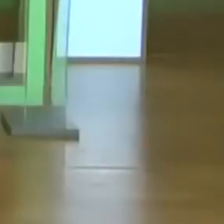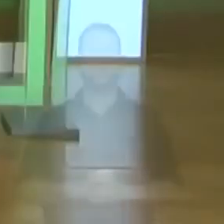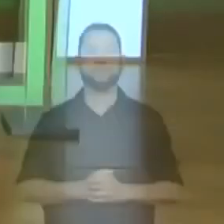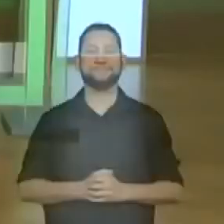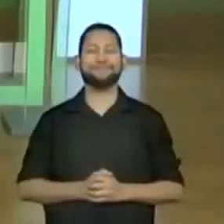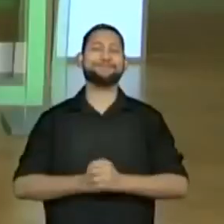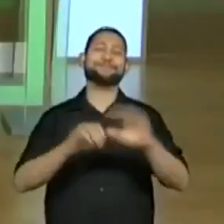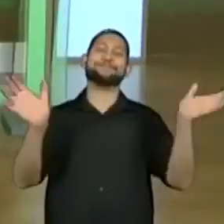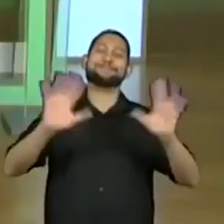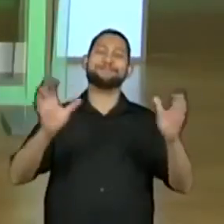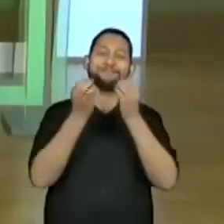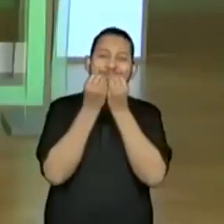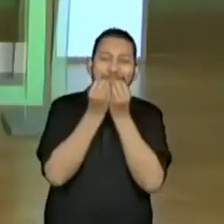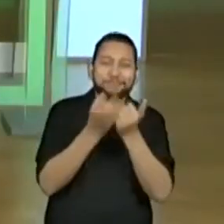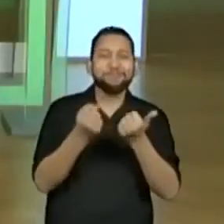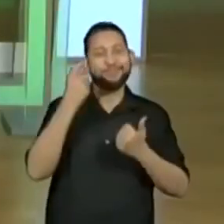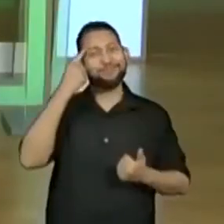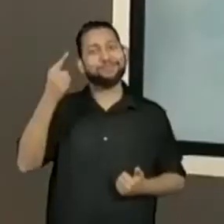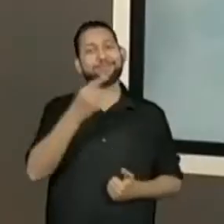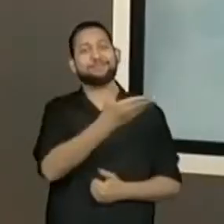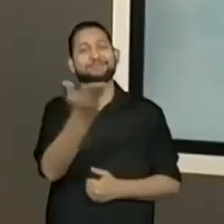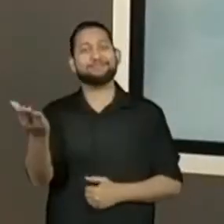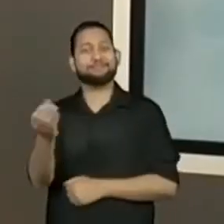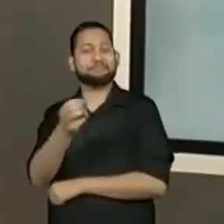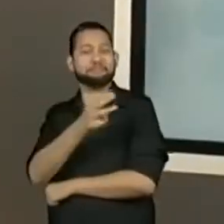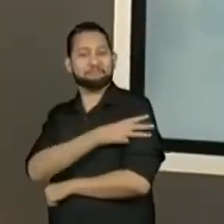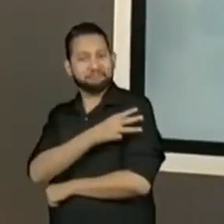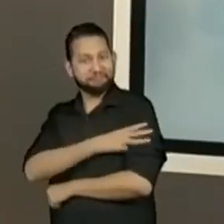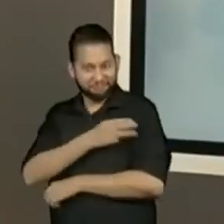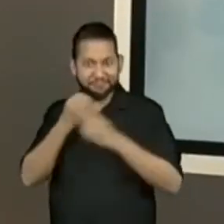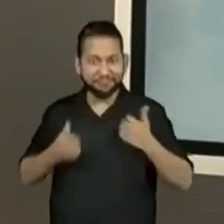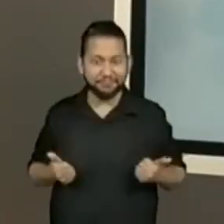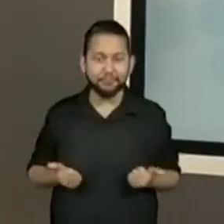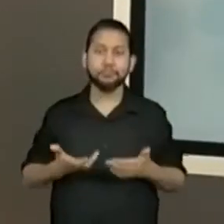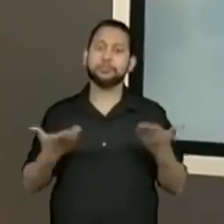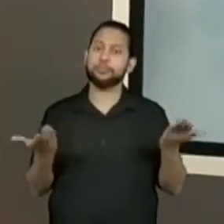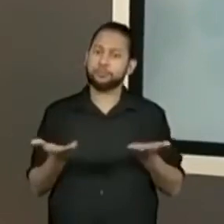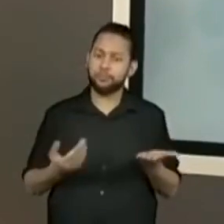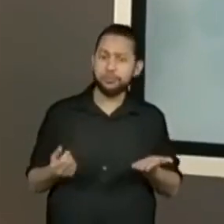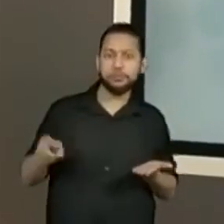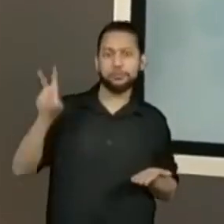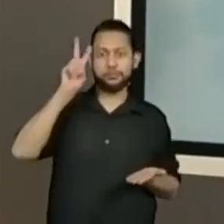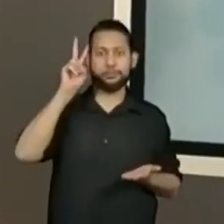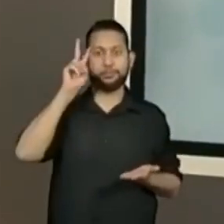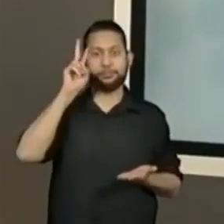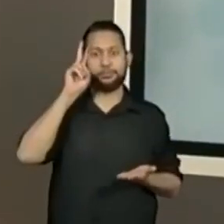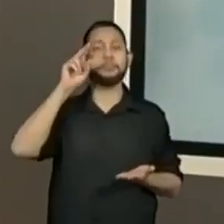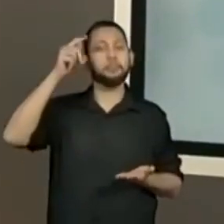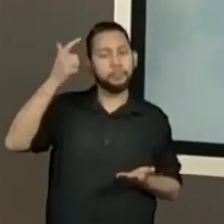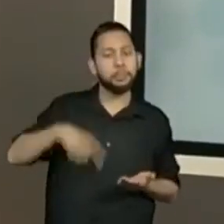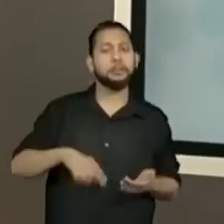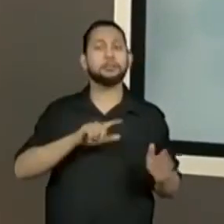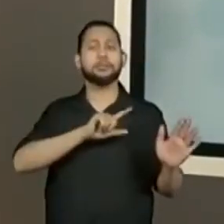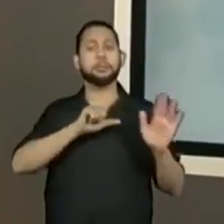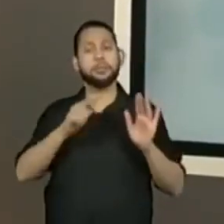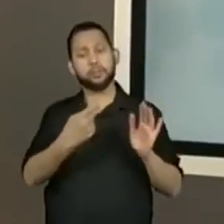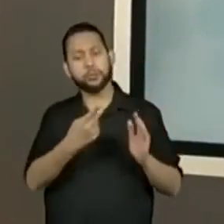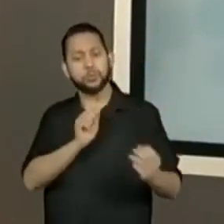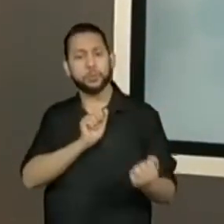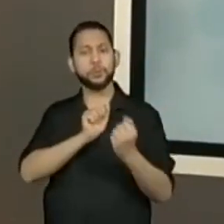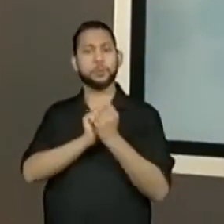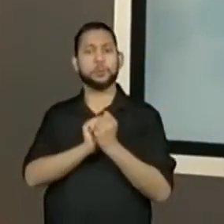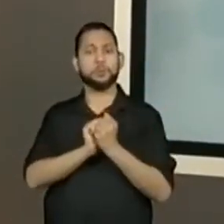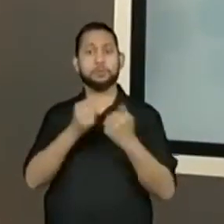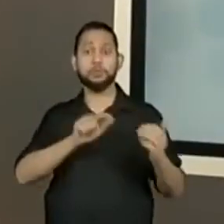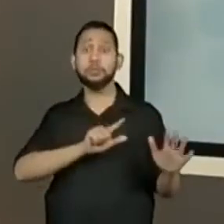Bom dia, terceiro ano! Tudo bem com vocês? Segunda-feira, mais uma semana juntinhos e